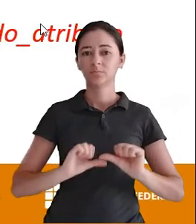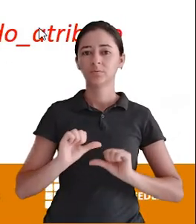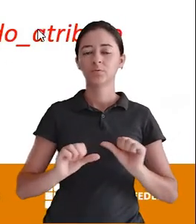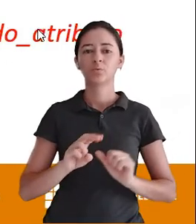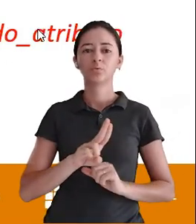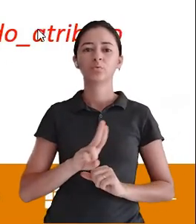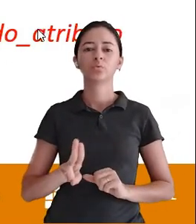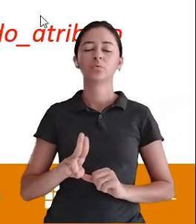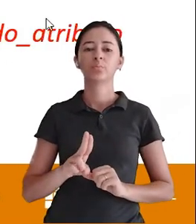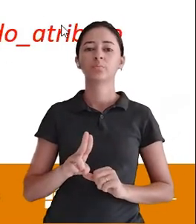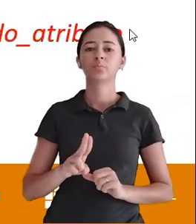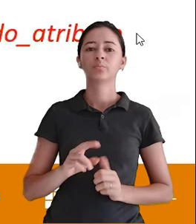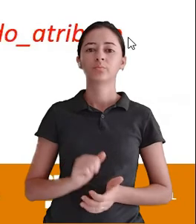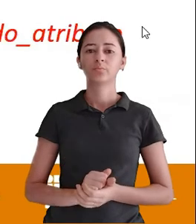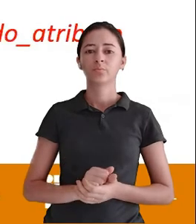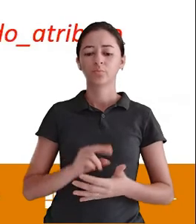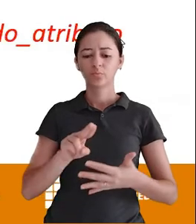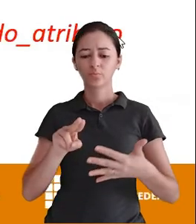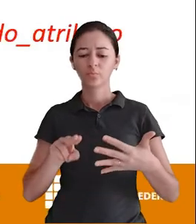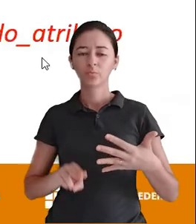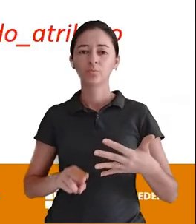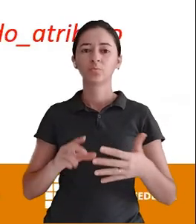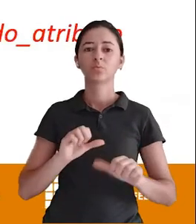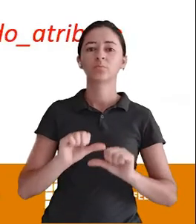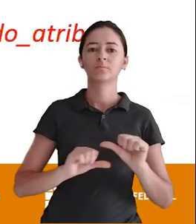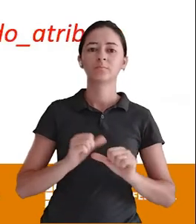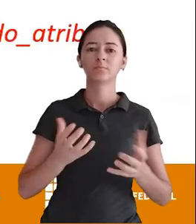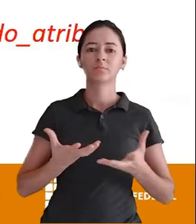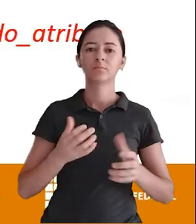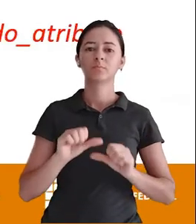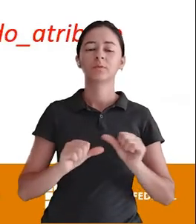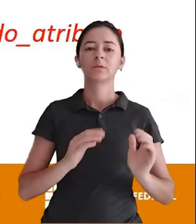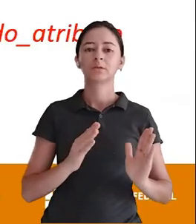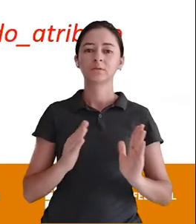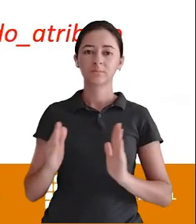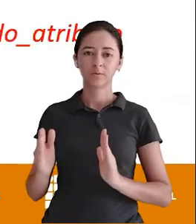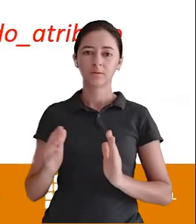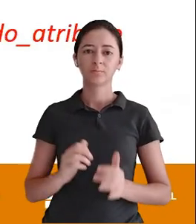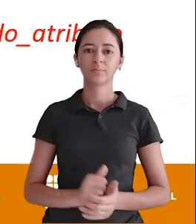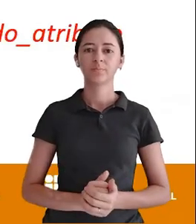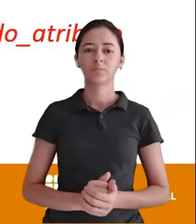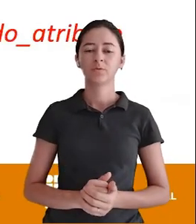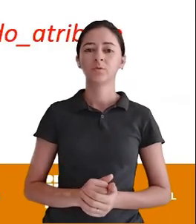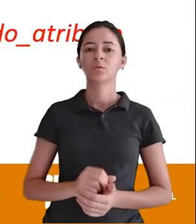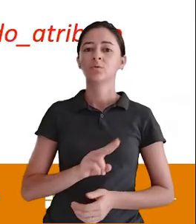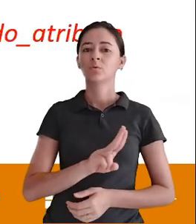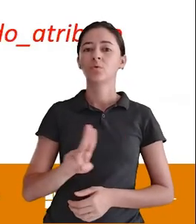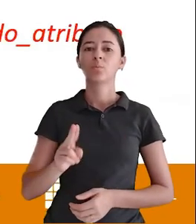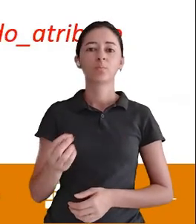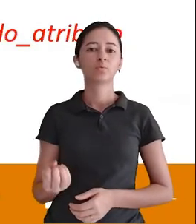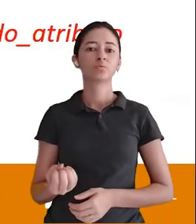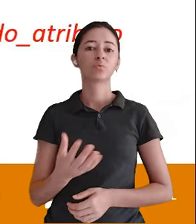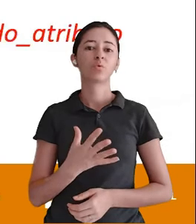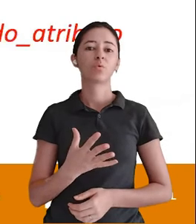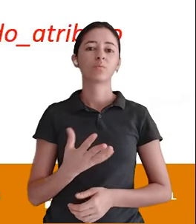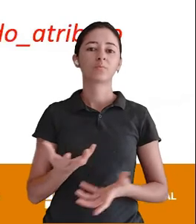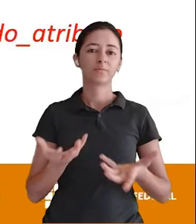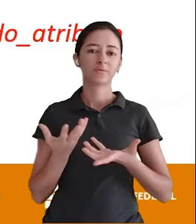Que já existe Aí espaço Aí vem Um novo nome Do atributo Que tu quer